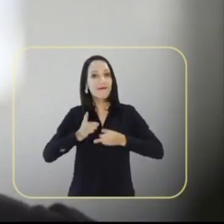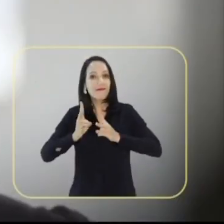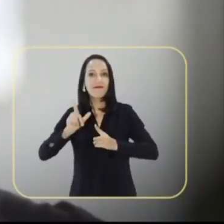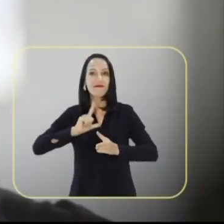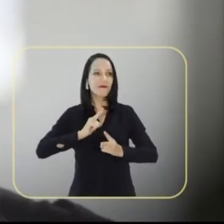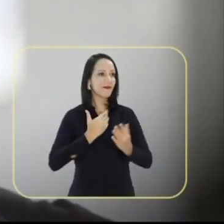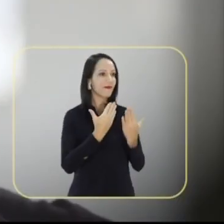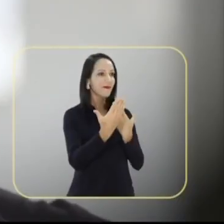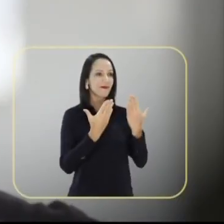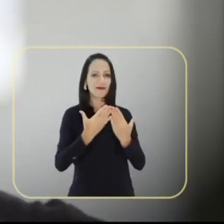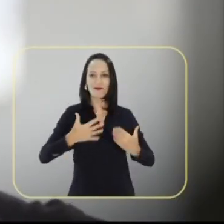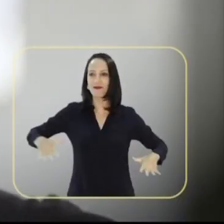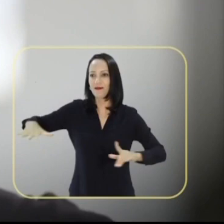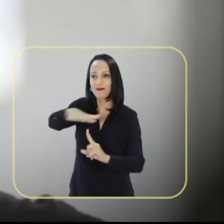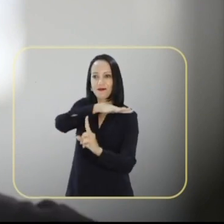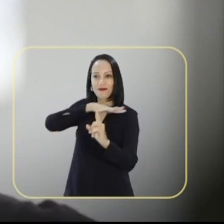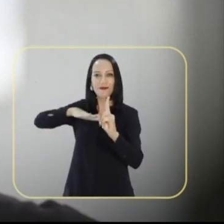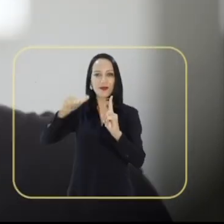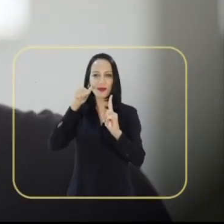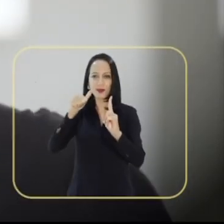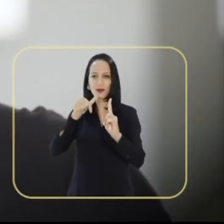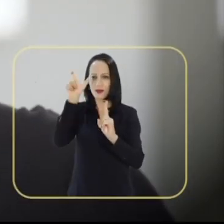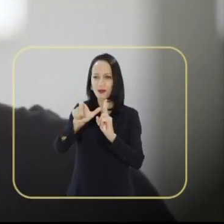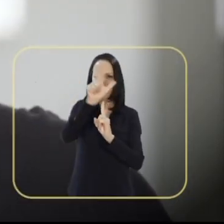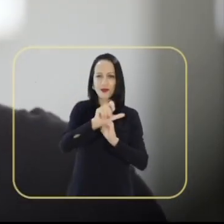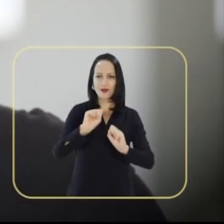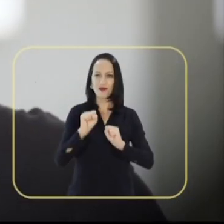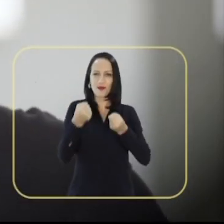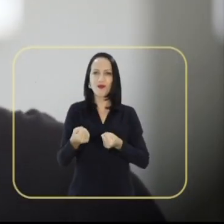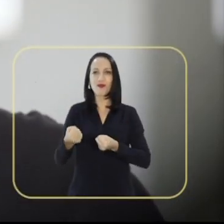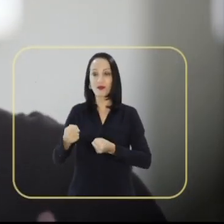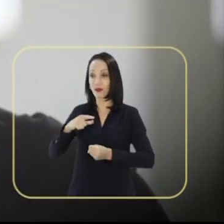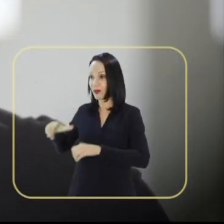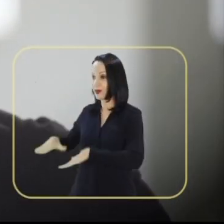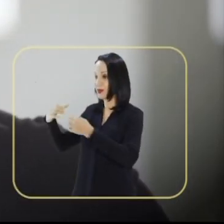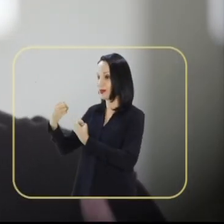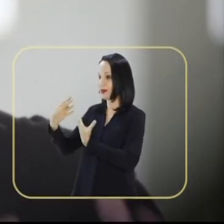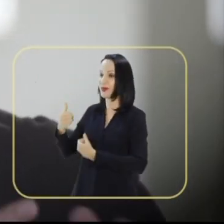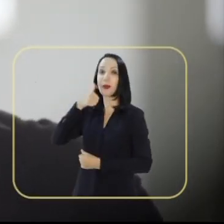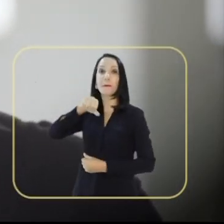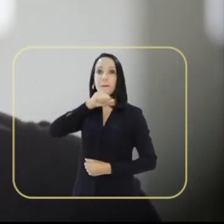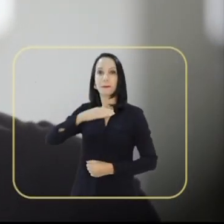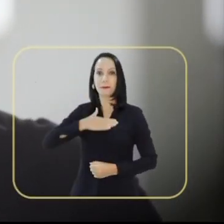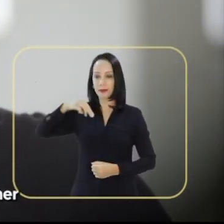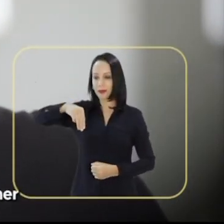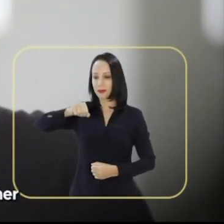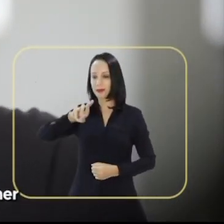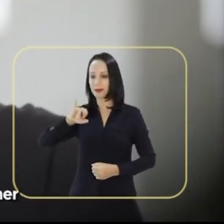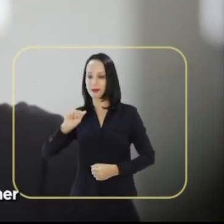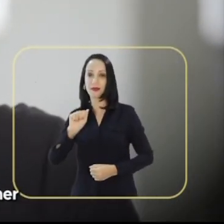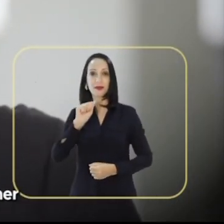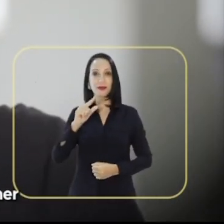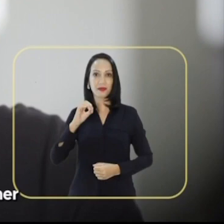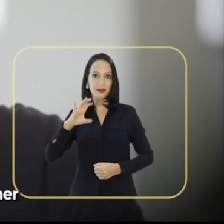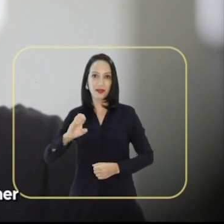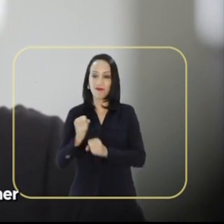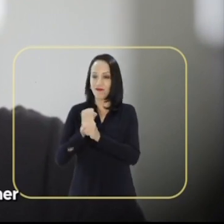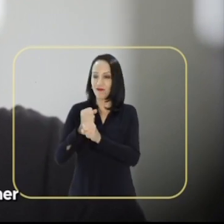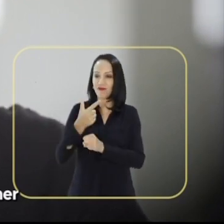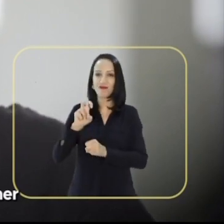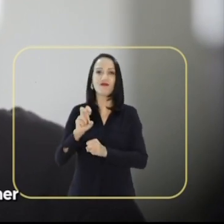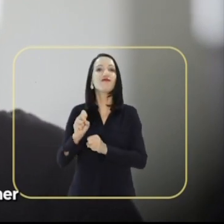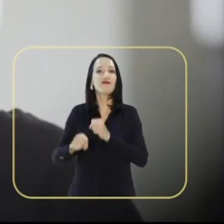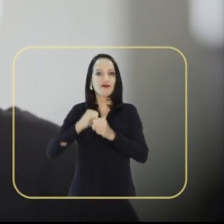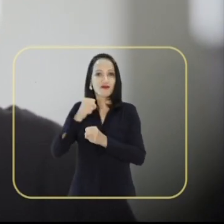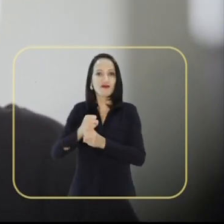Sempre tive ao meu redor mulheres muito fortes. Fui criada por uma grande guerreira, minha mãe, a dona Maria Alice. Há 25 anos, vi ao lado